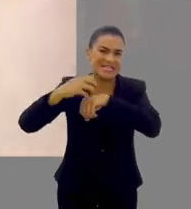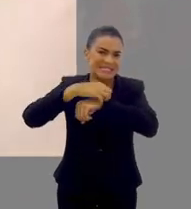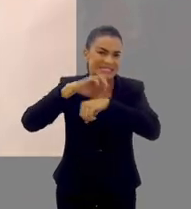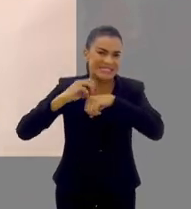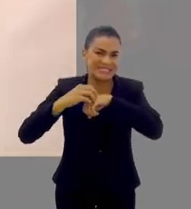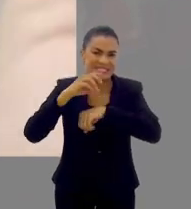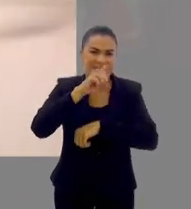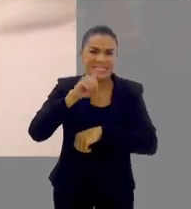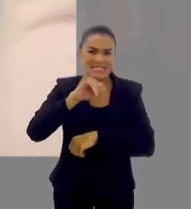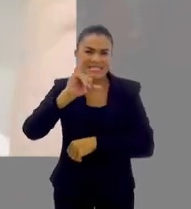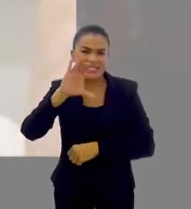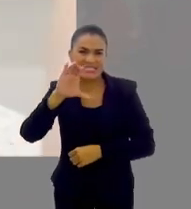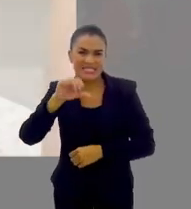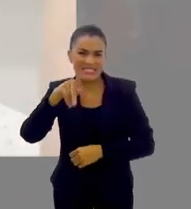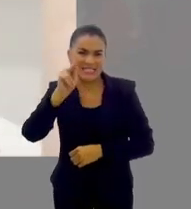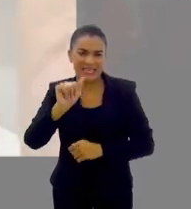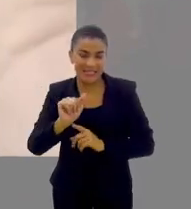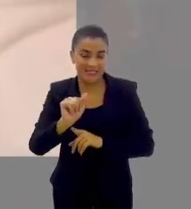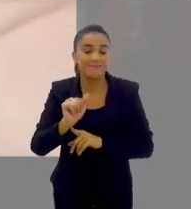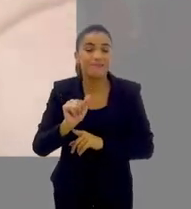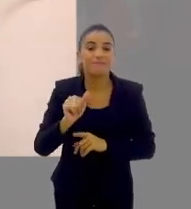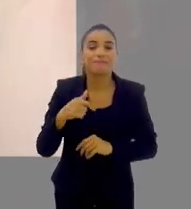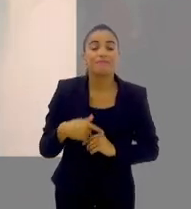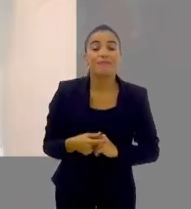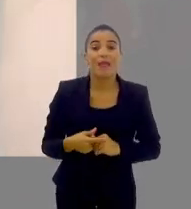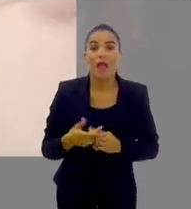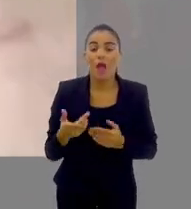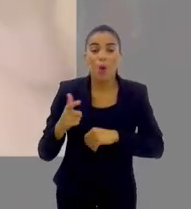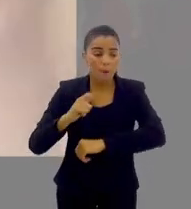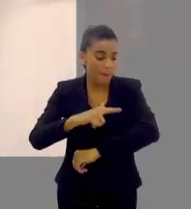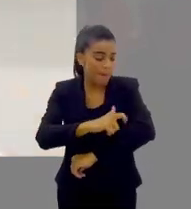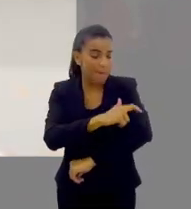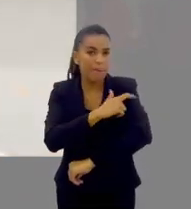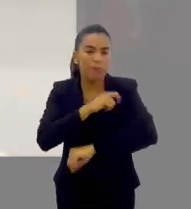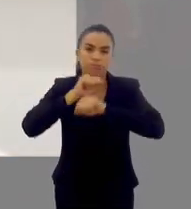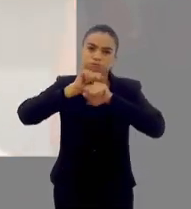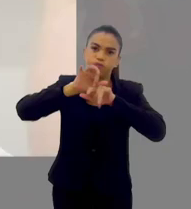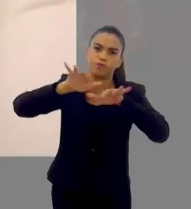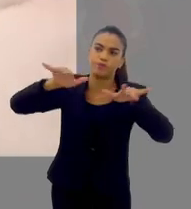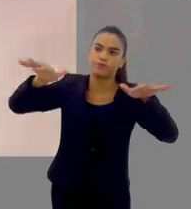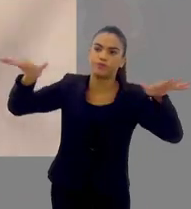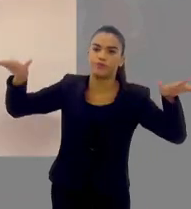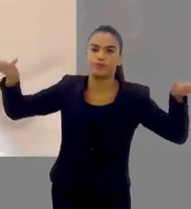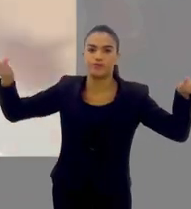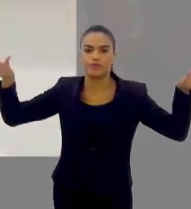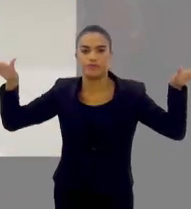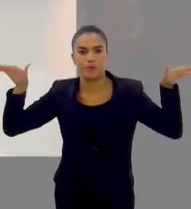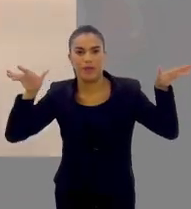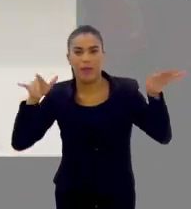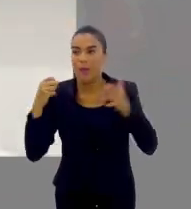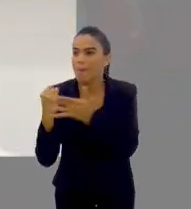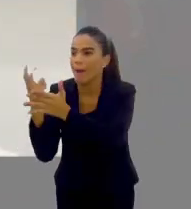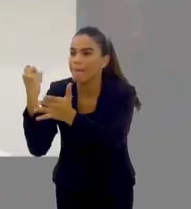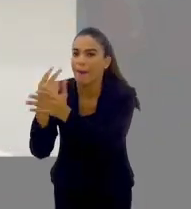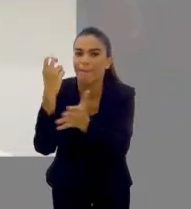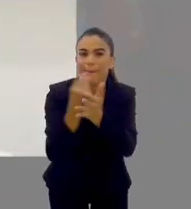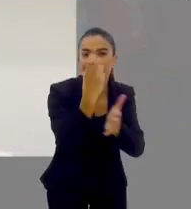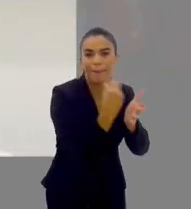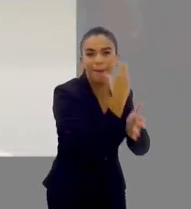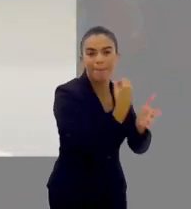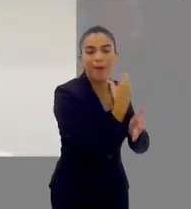mas quando a zika chega no Brasil, por causa das gestantes, o repelente, ele se torna mais popular, e aí começam as